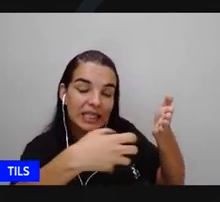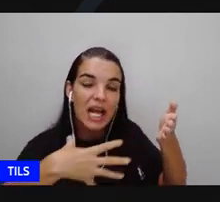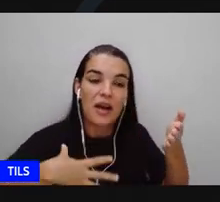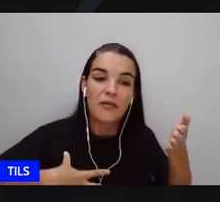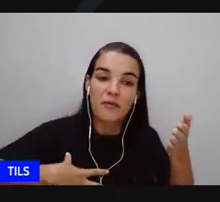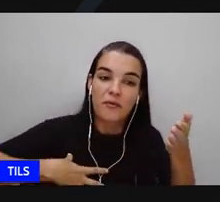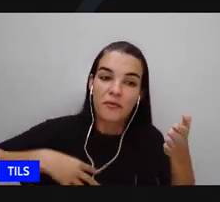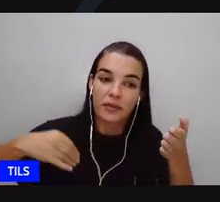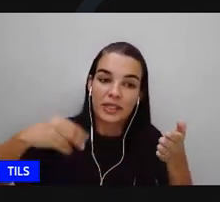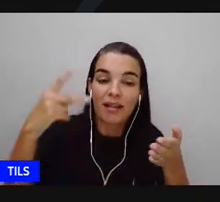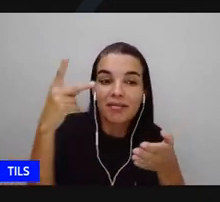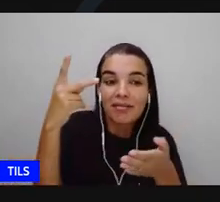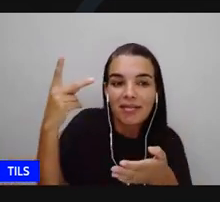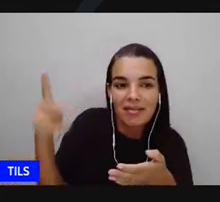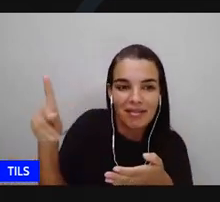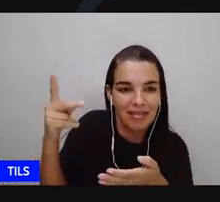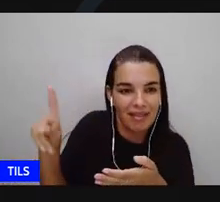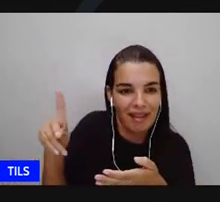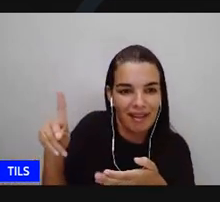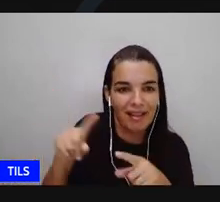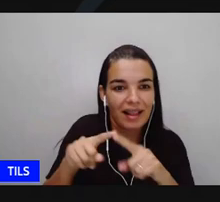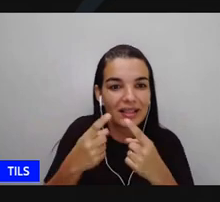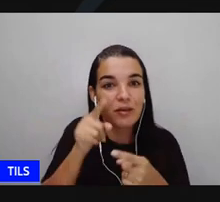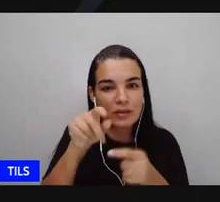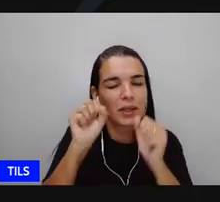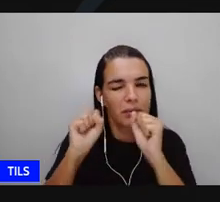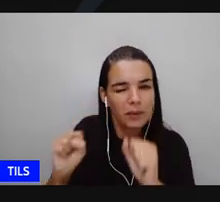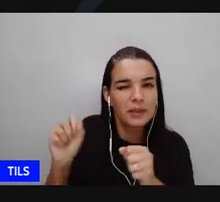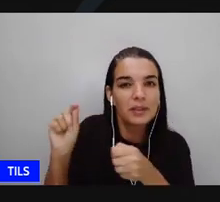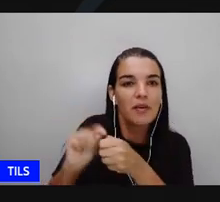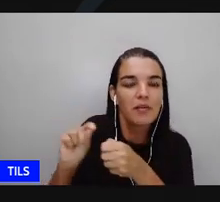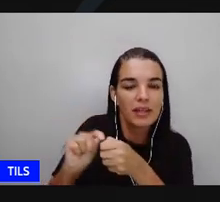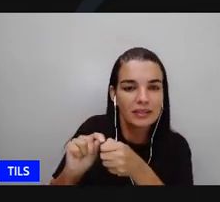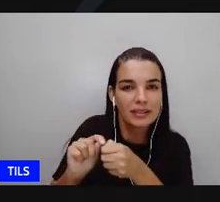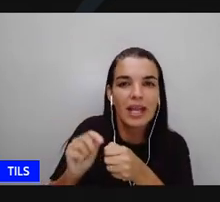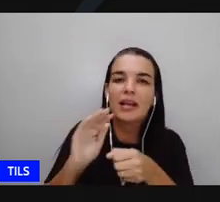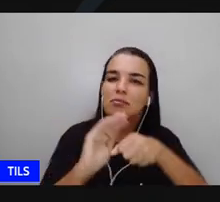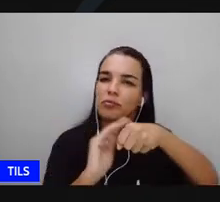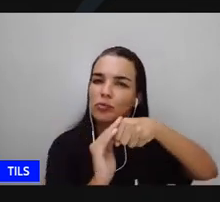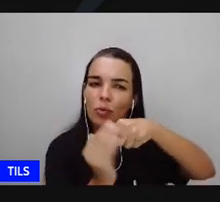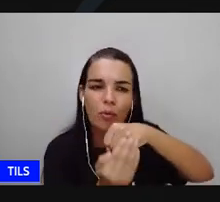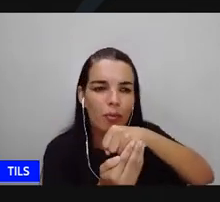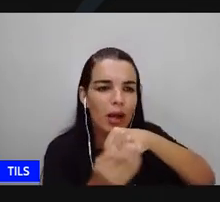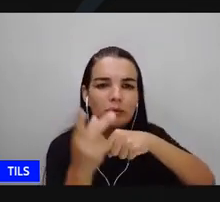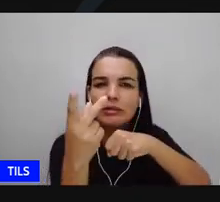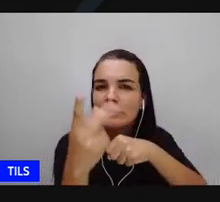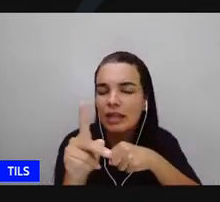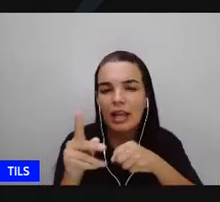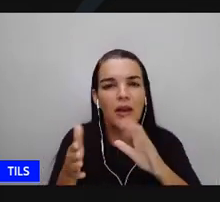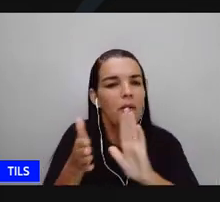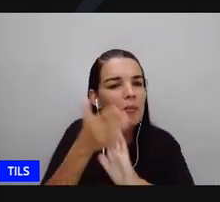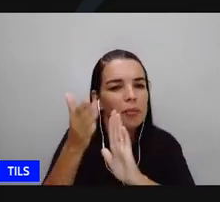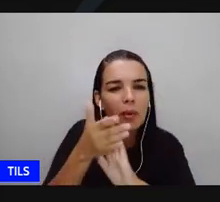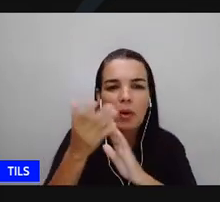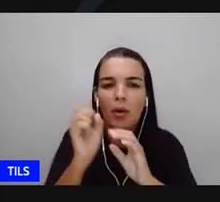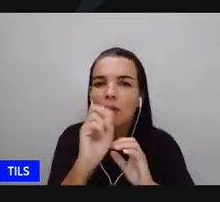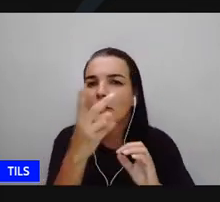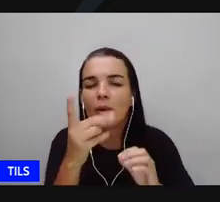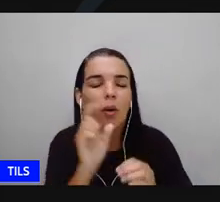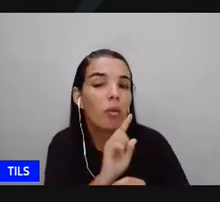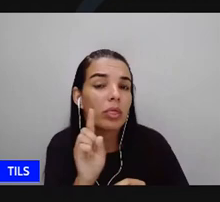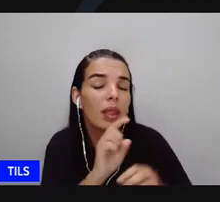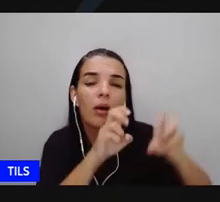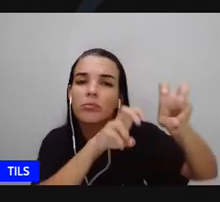a professora Beth fez isso eu disse você pode fazer isso aí na periferia você pode fazer aí mais mais áreas